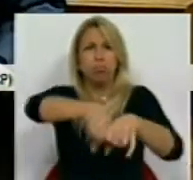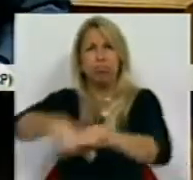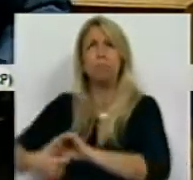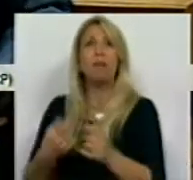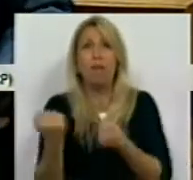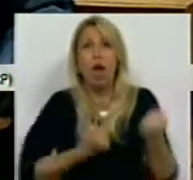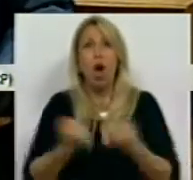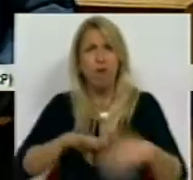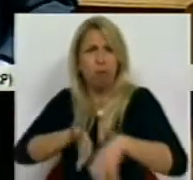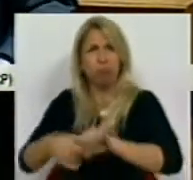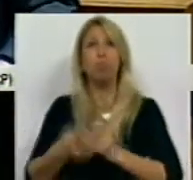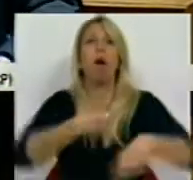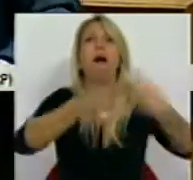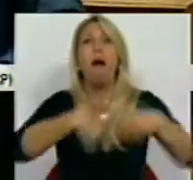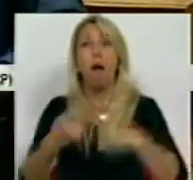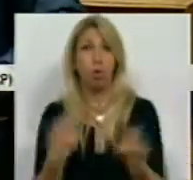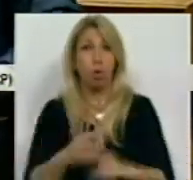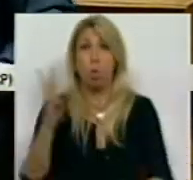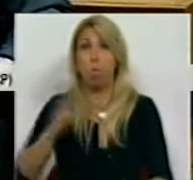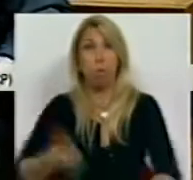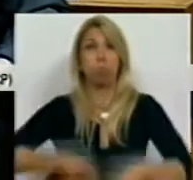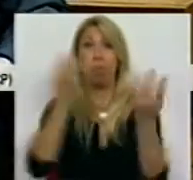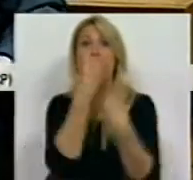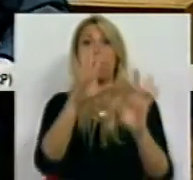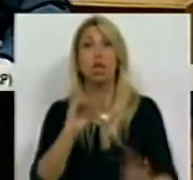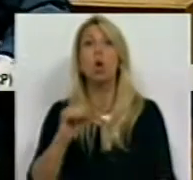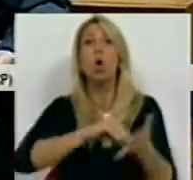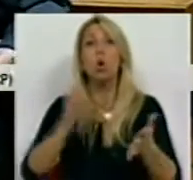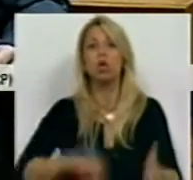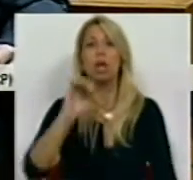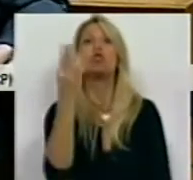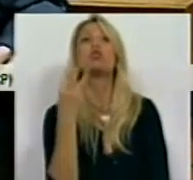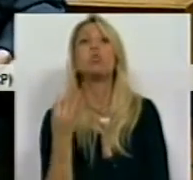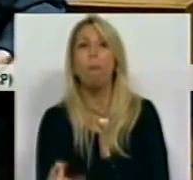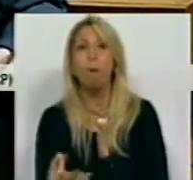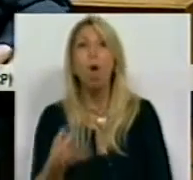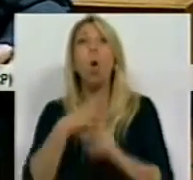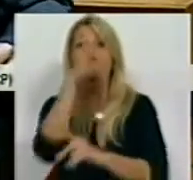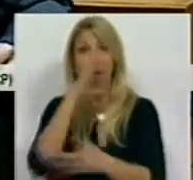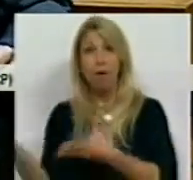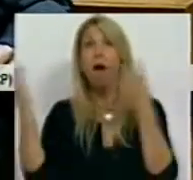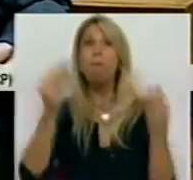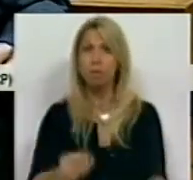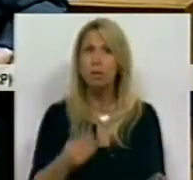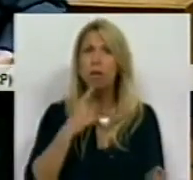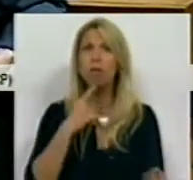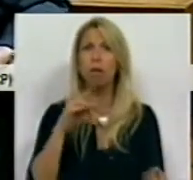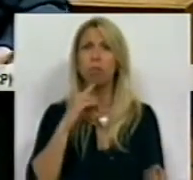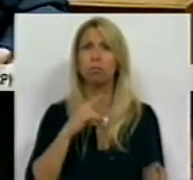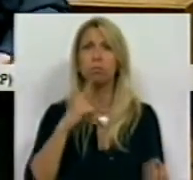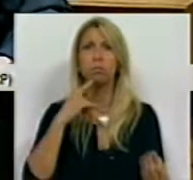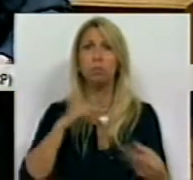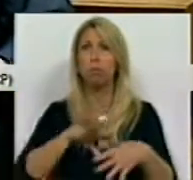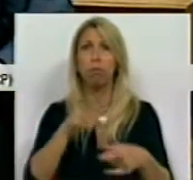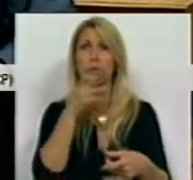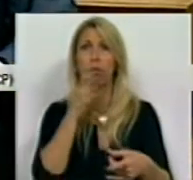perdidos em contrato de swap. O que este decreto-lei representa é uma gravíssima ofensiva e um passo mais no caminho que